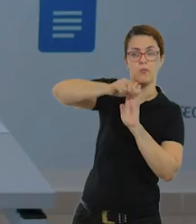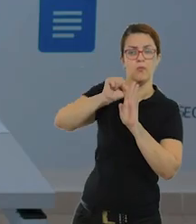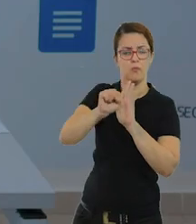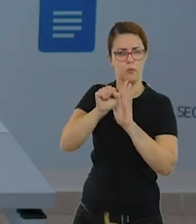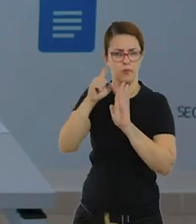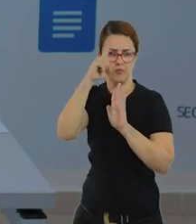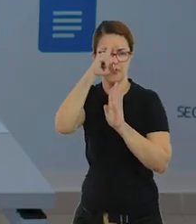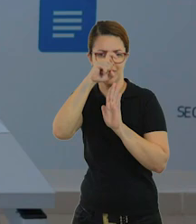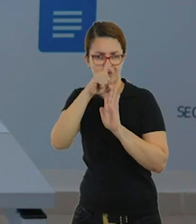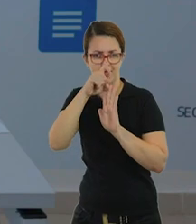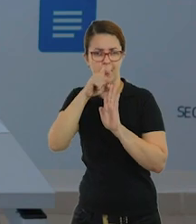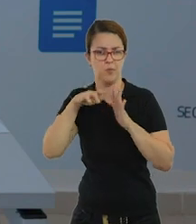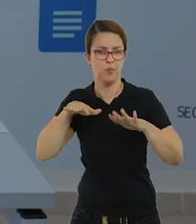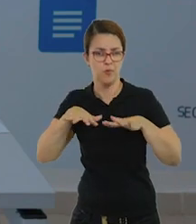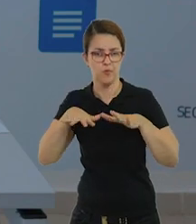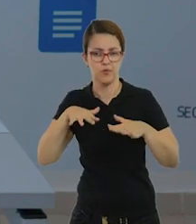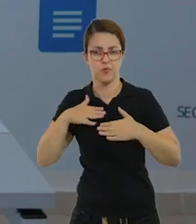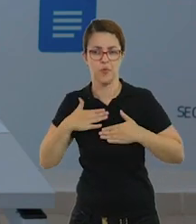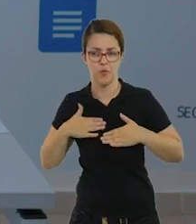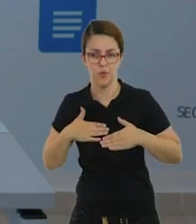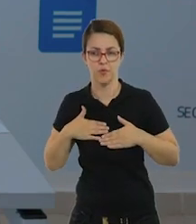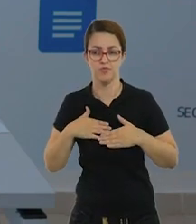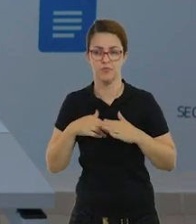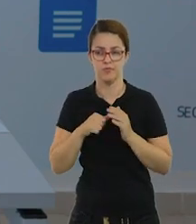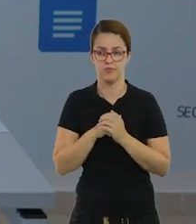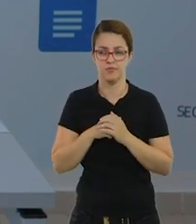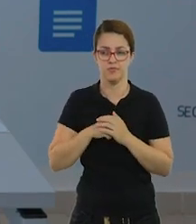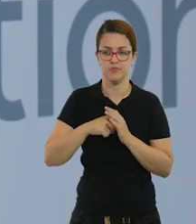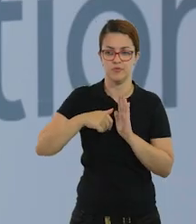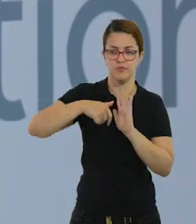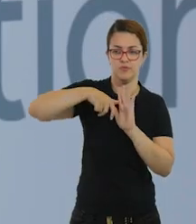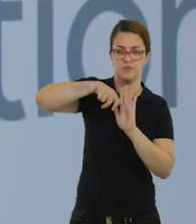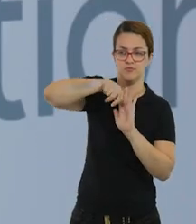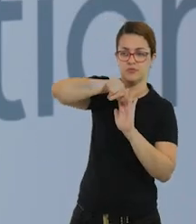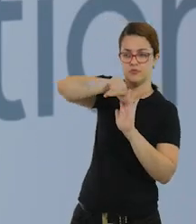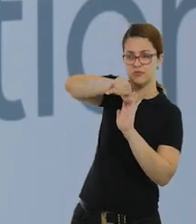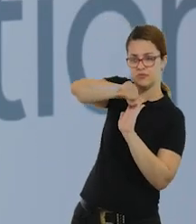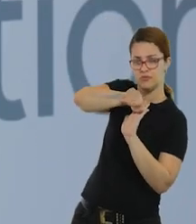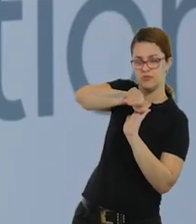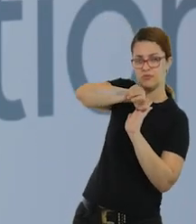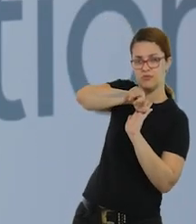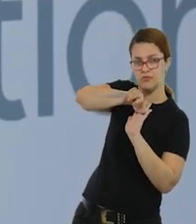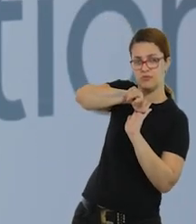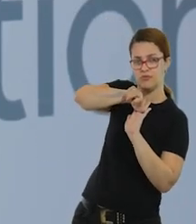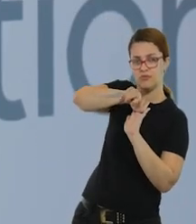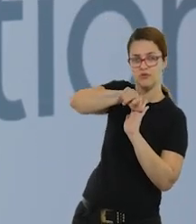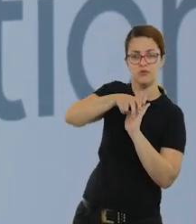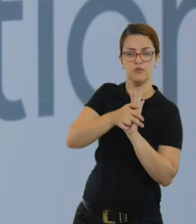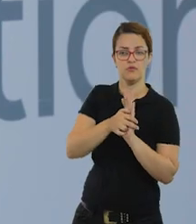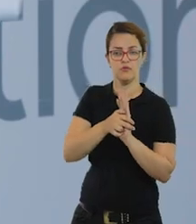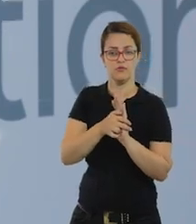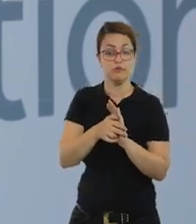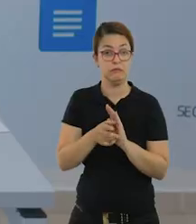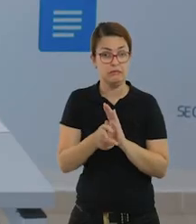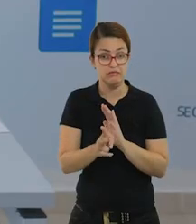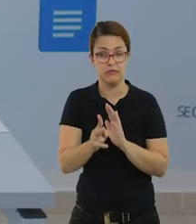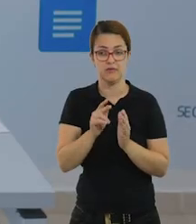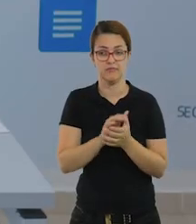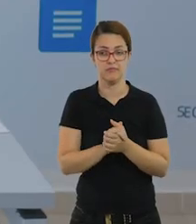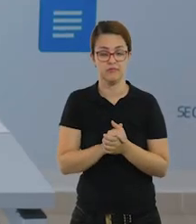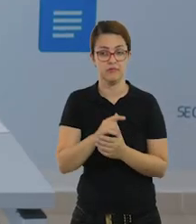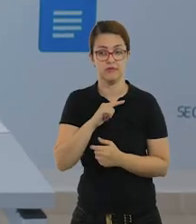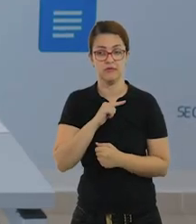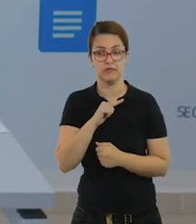dificultar as posições, né? Fazer de maneira um pouco mais complexa, ok? Tenta sempre colocar uma